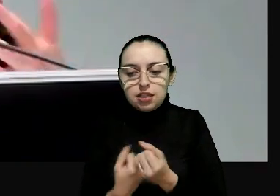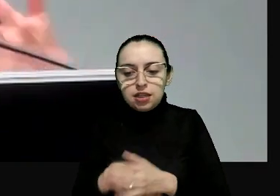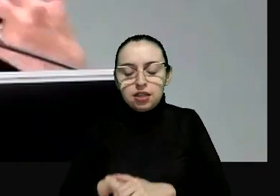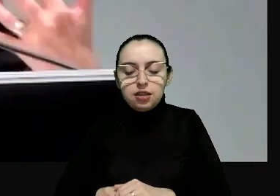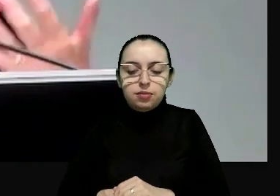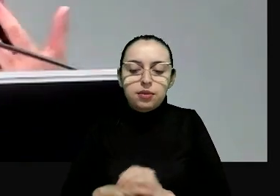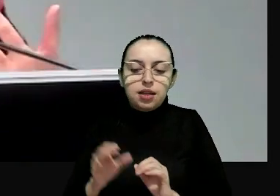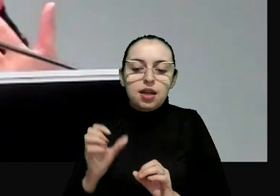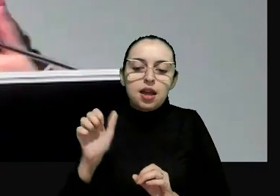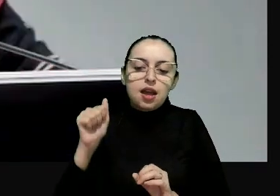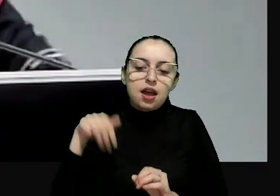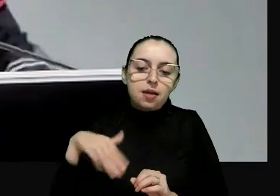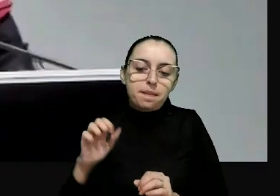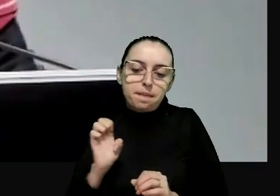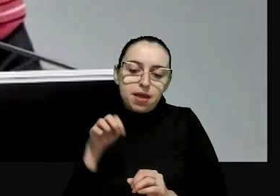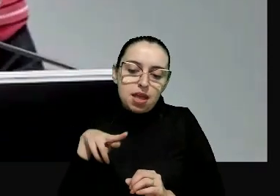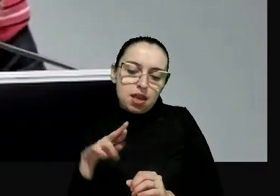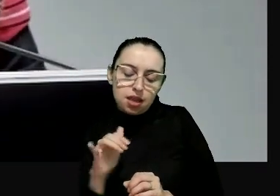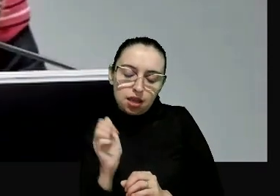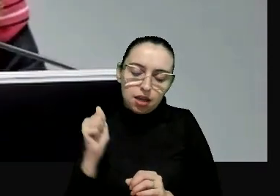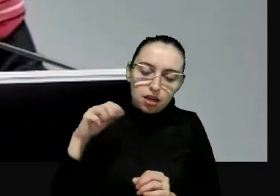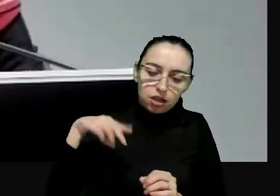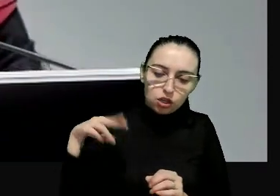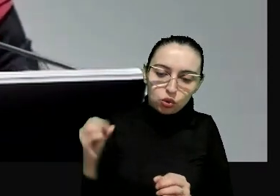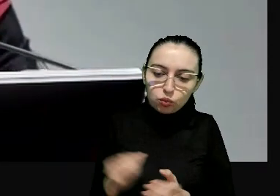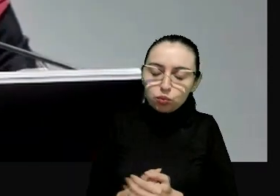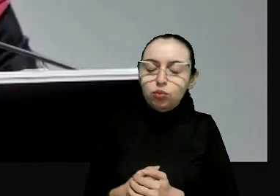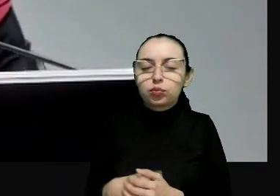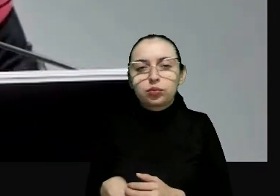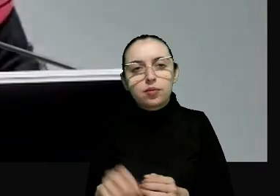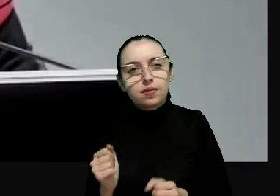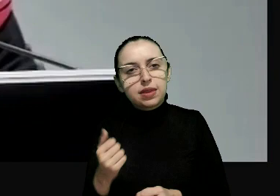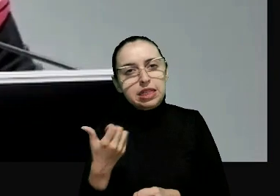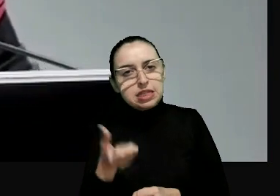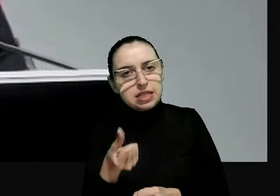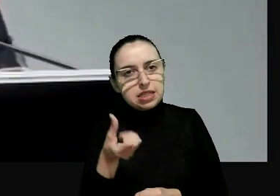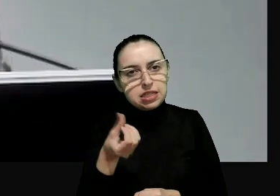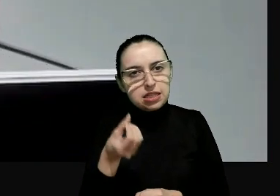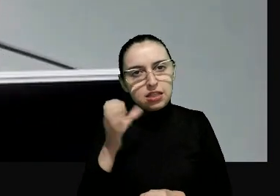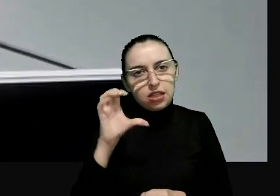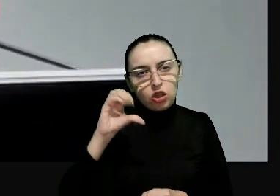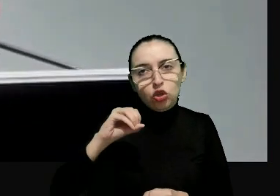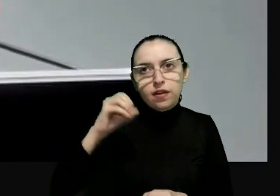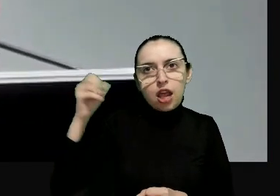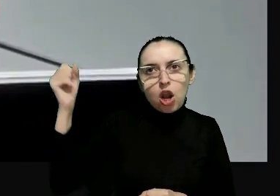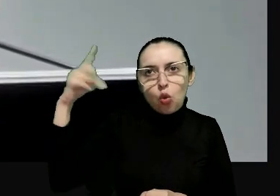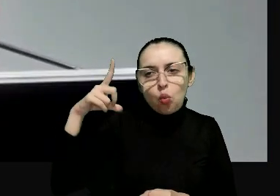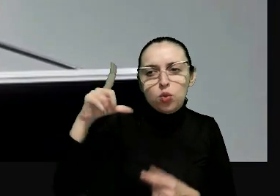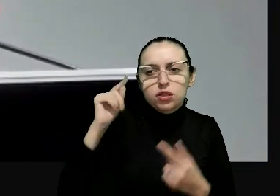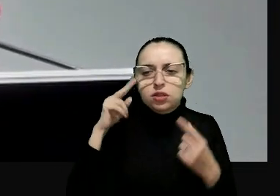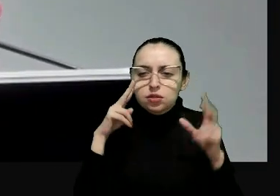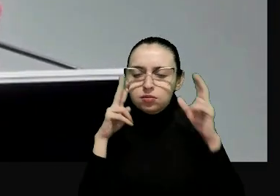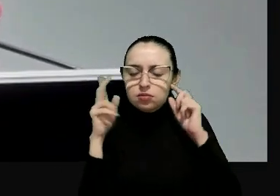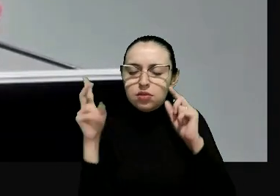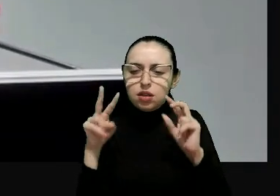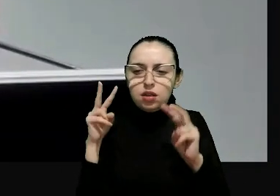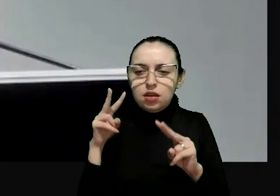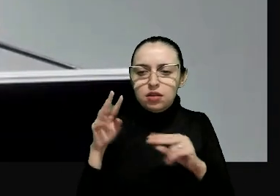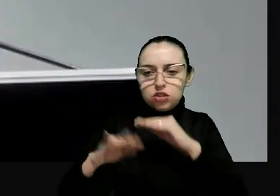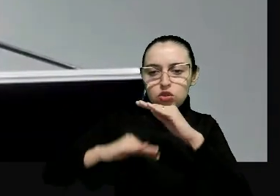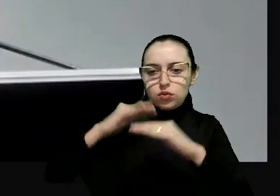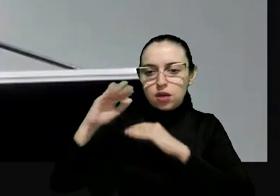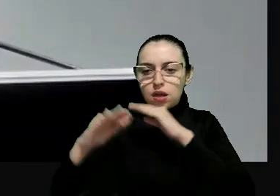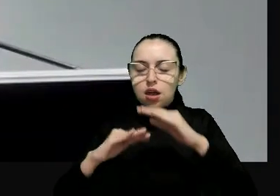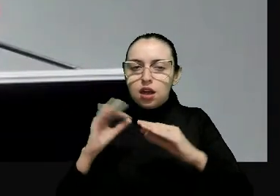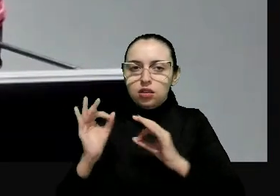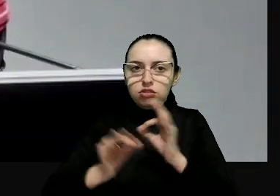um corpo zero inter-americano. Para além da Convenção, que é de 69, à luz desta visão dinâmica,